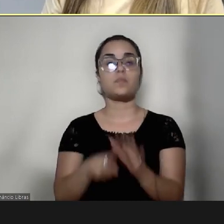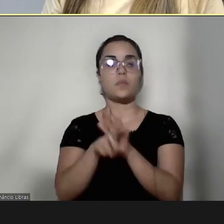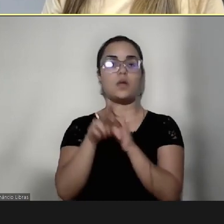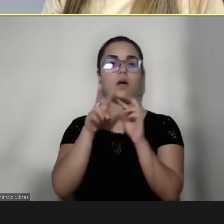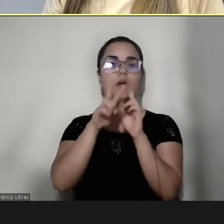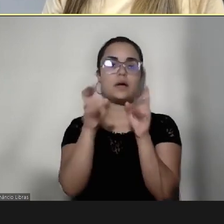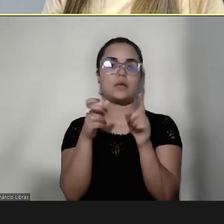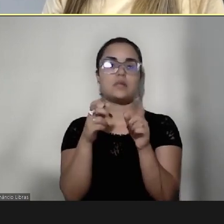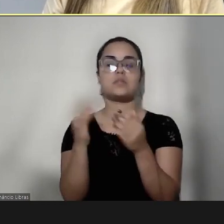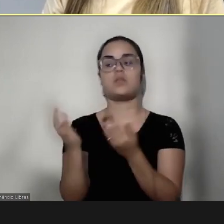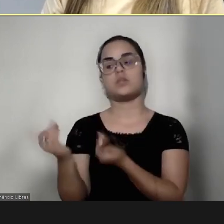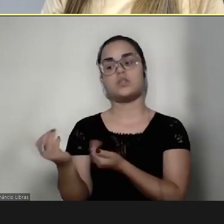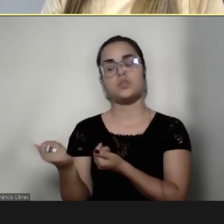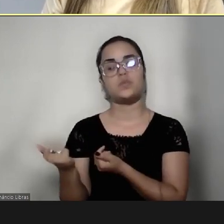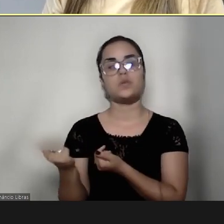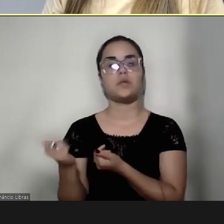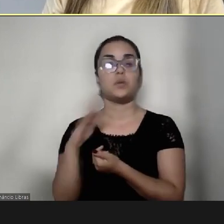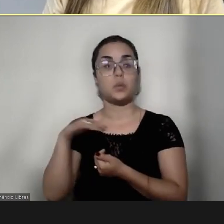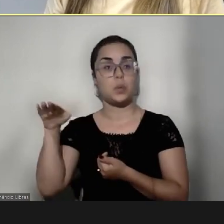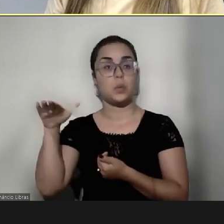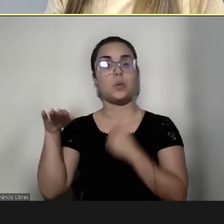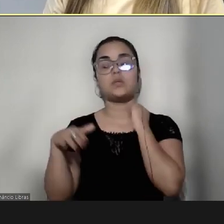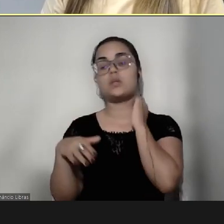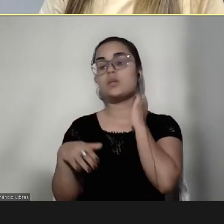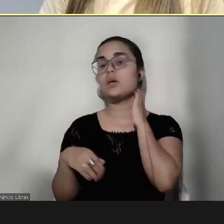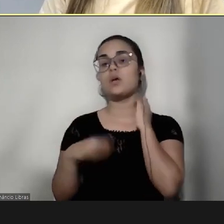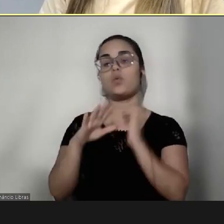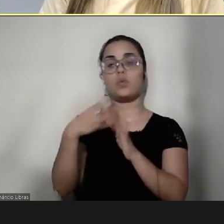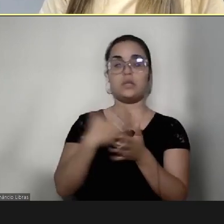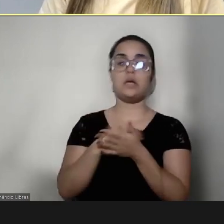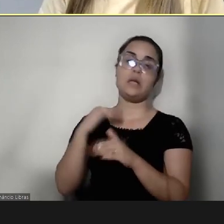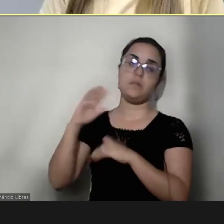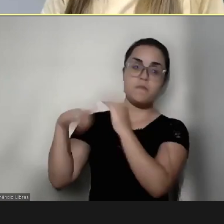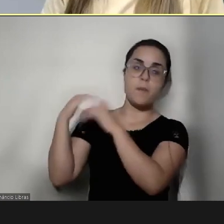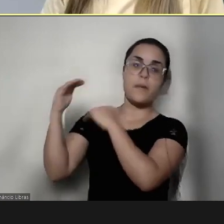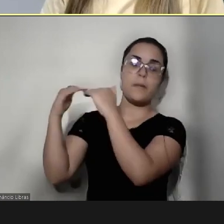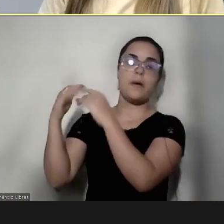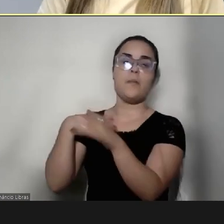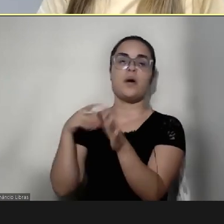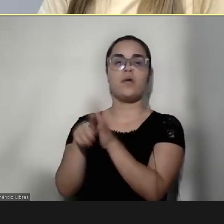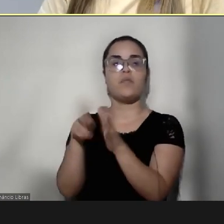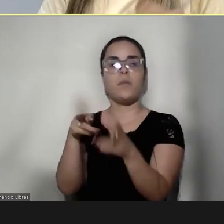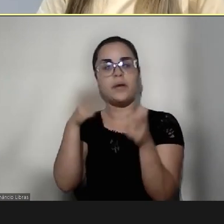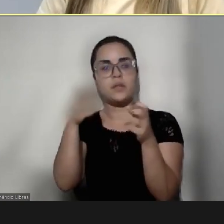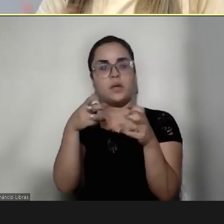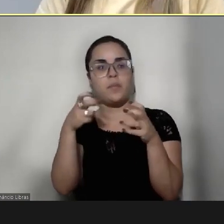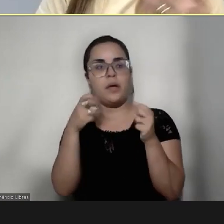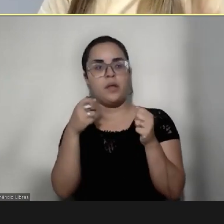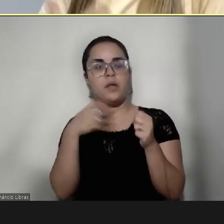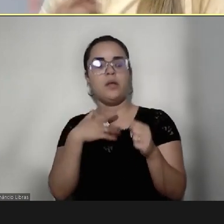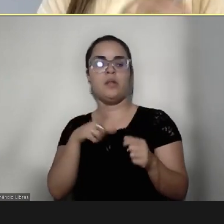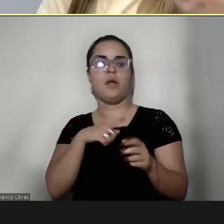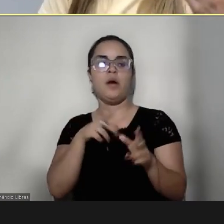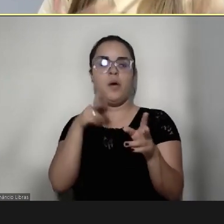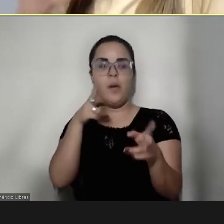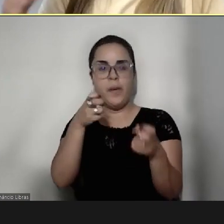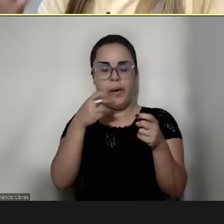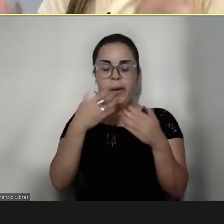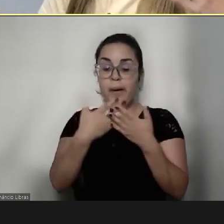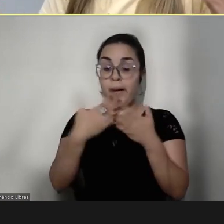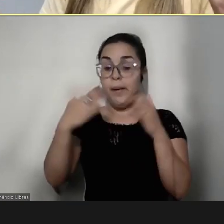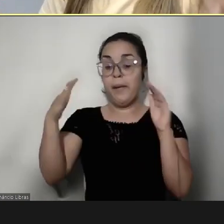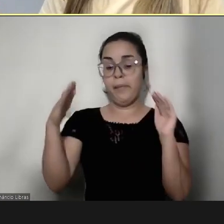adolescência, Andressa, né, de quando eles vão crescendo, que eu também já vou percebendo que o João vai tendo uma percepção maior, né,